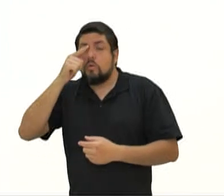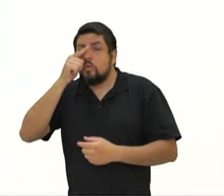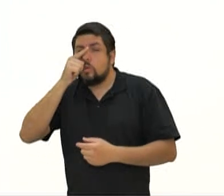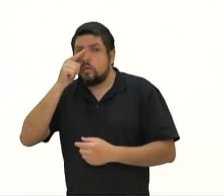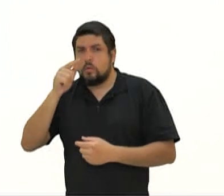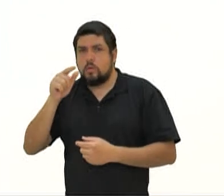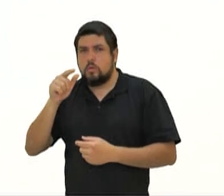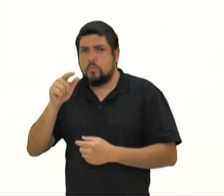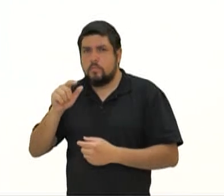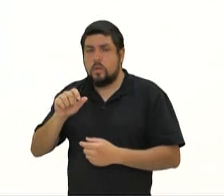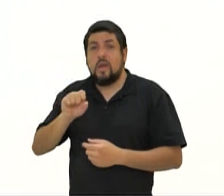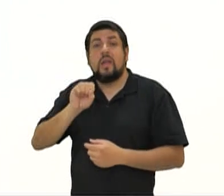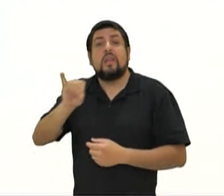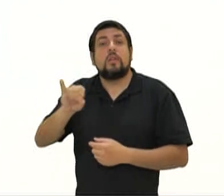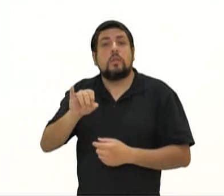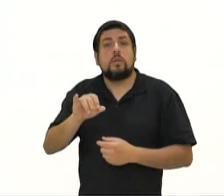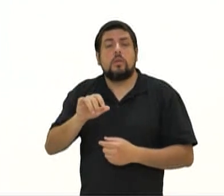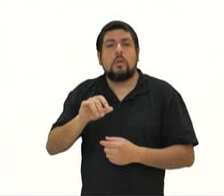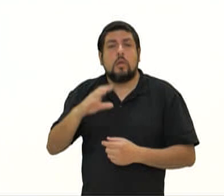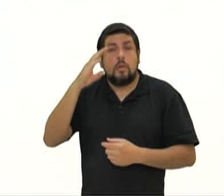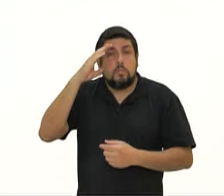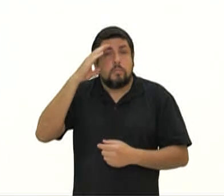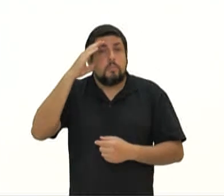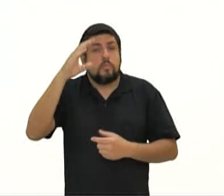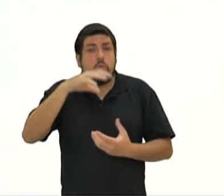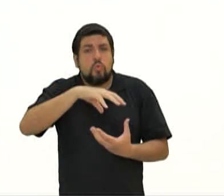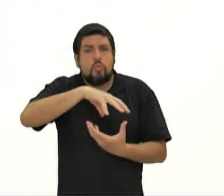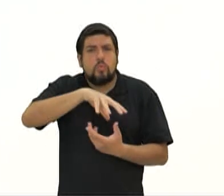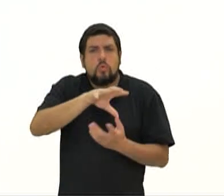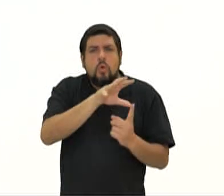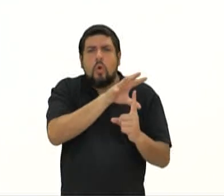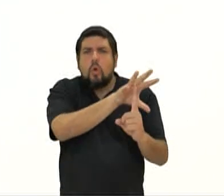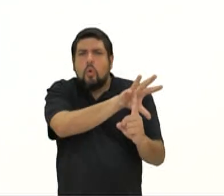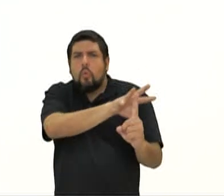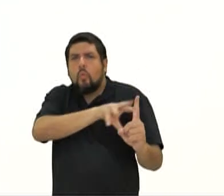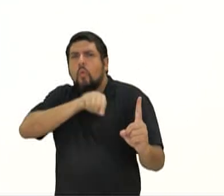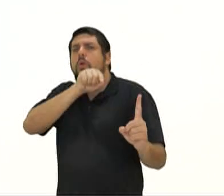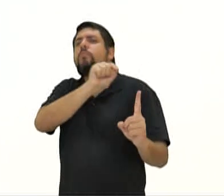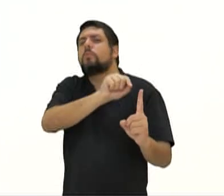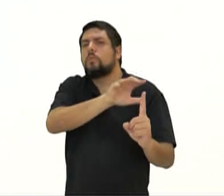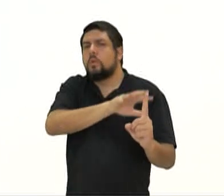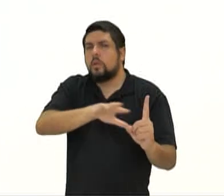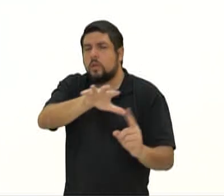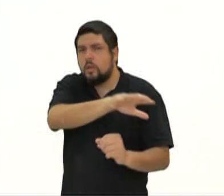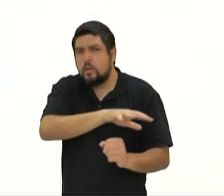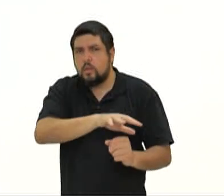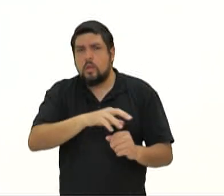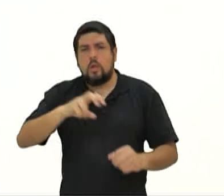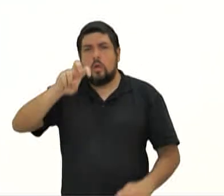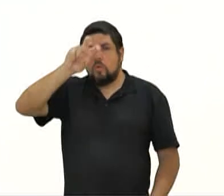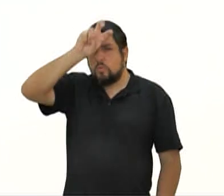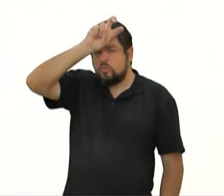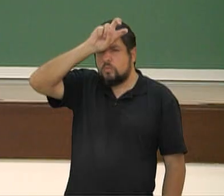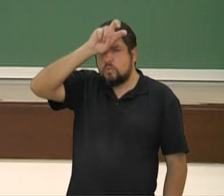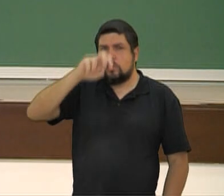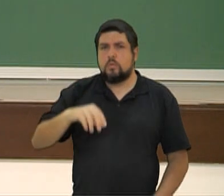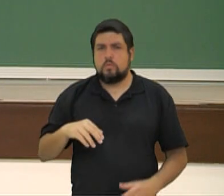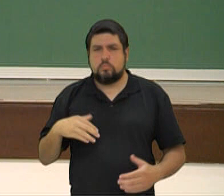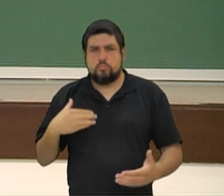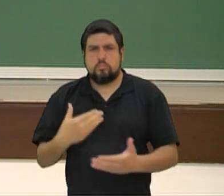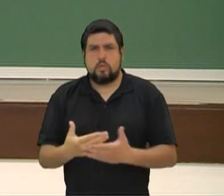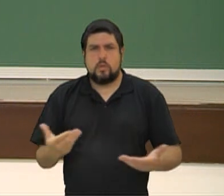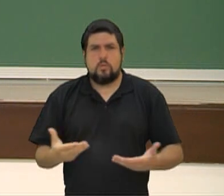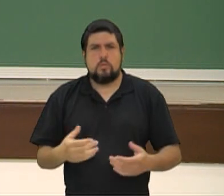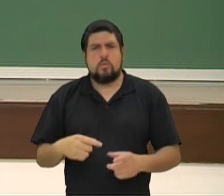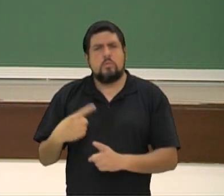perigoso, e se os egípcios fossem o modelo de civilização ocidental no mundo atual? Por que